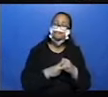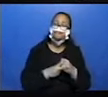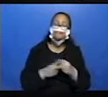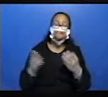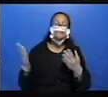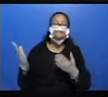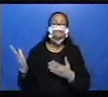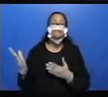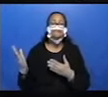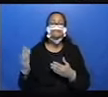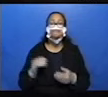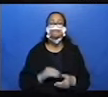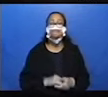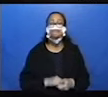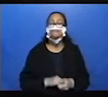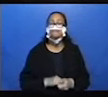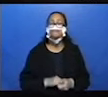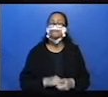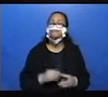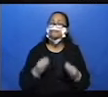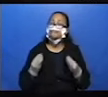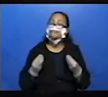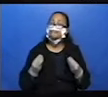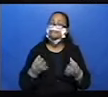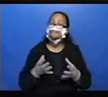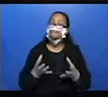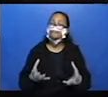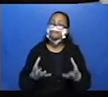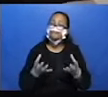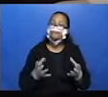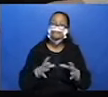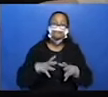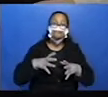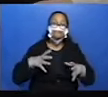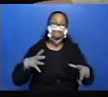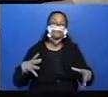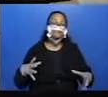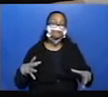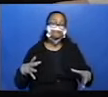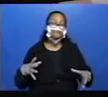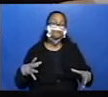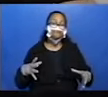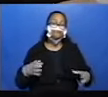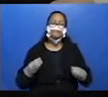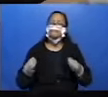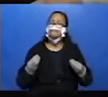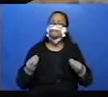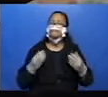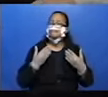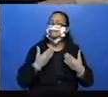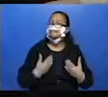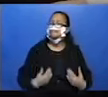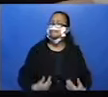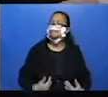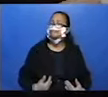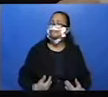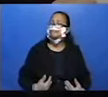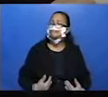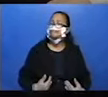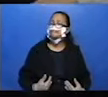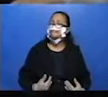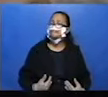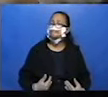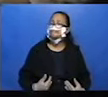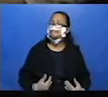intensidade. Quando eu quero aumentar alguma coisa. Como que ela ficou cansada aqui, professora? Qual foi a